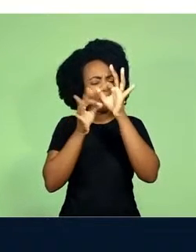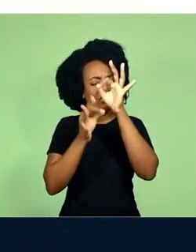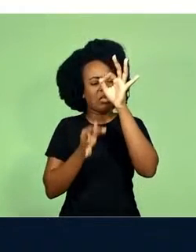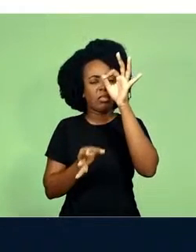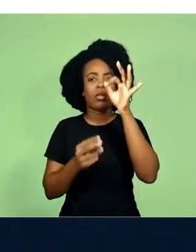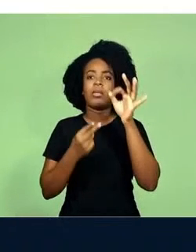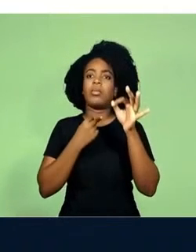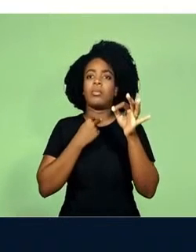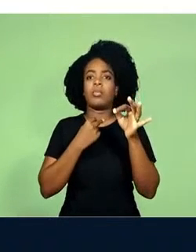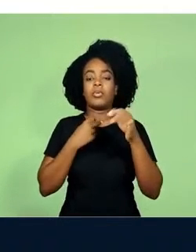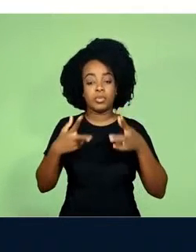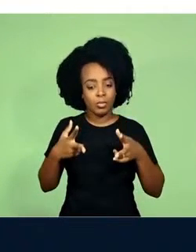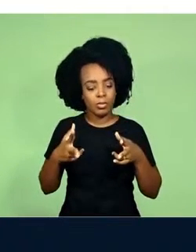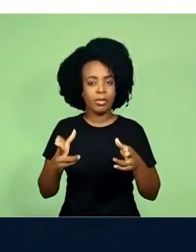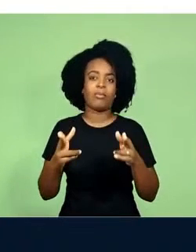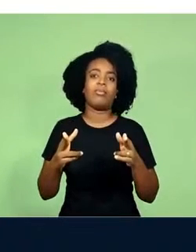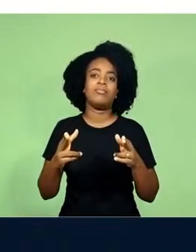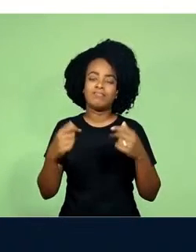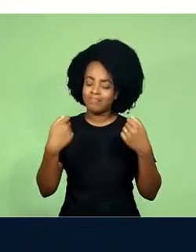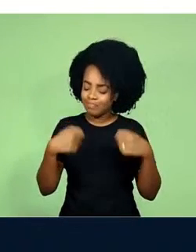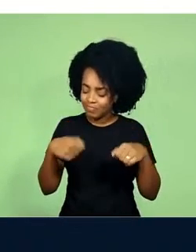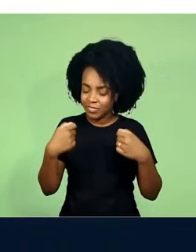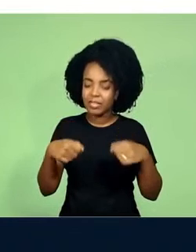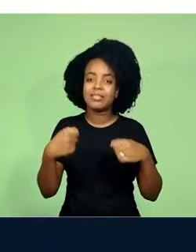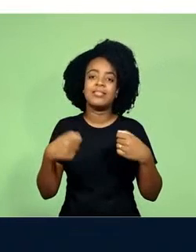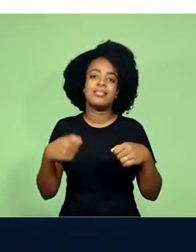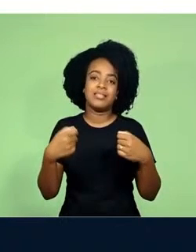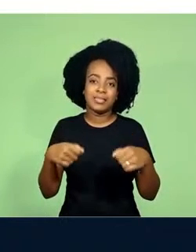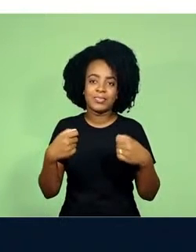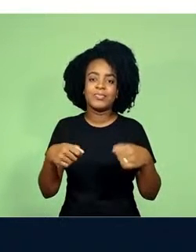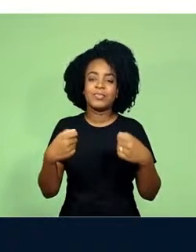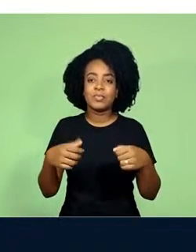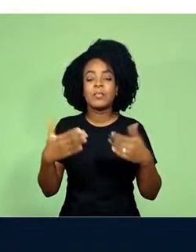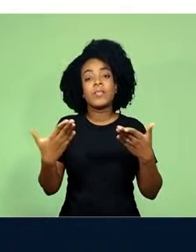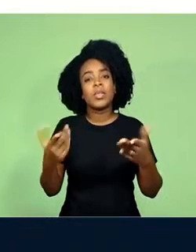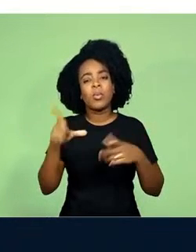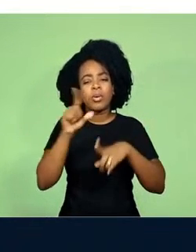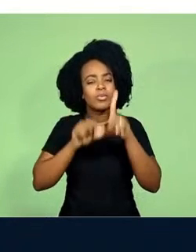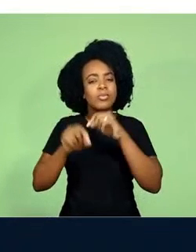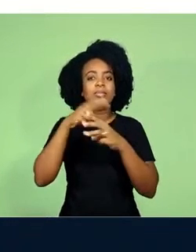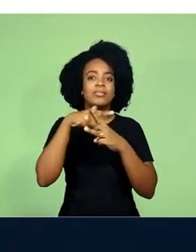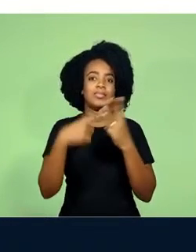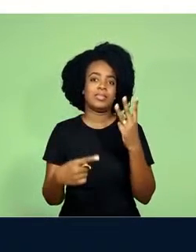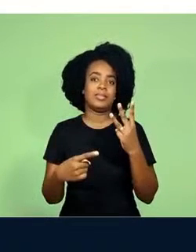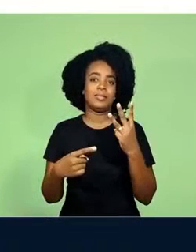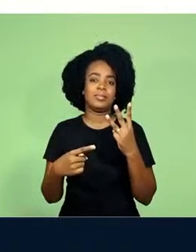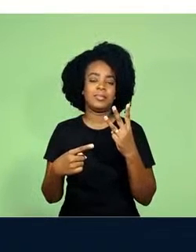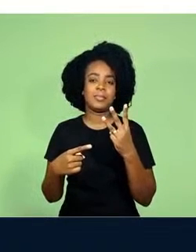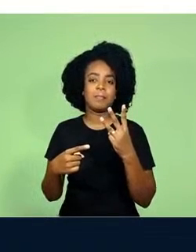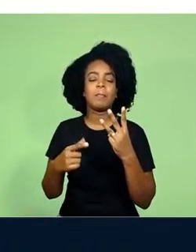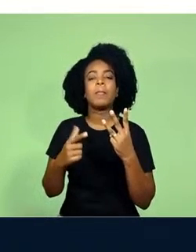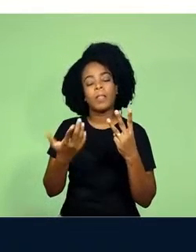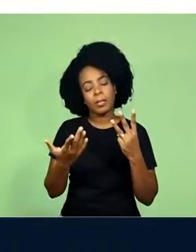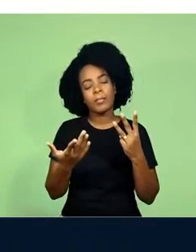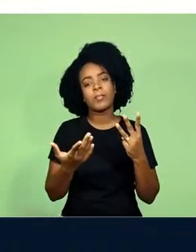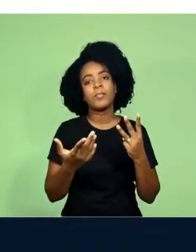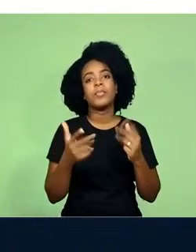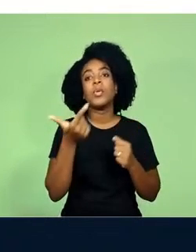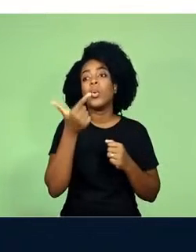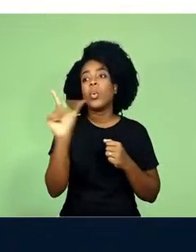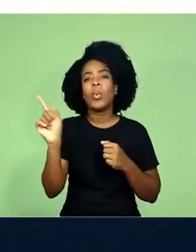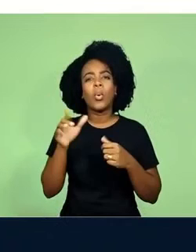abordar todos eles no curto tempo que temos aqui. Então, necessário fazer esse recorte e eu optei por esses três filmes. O outro